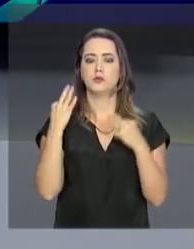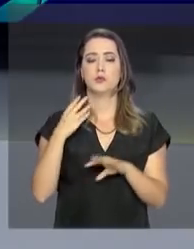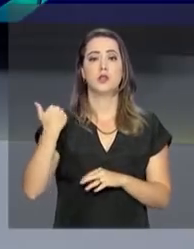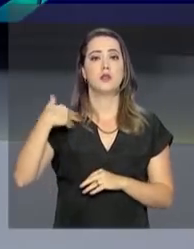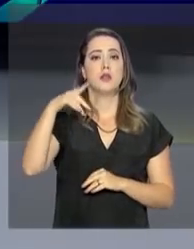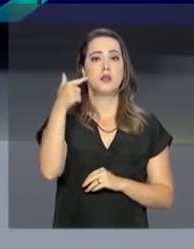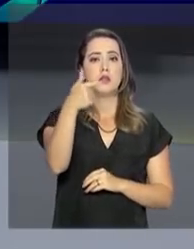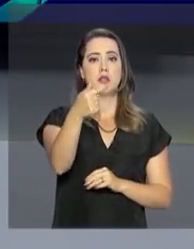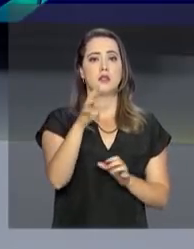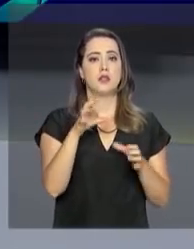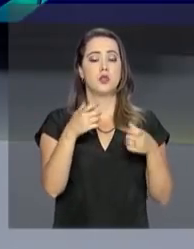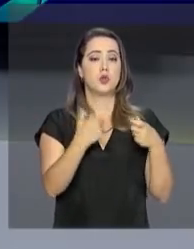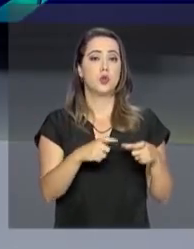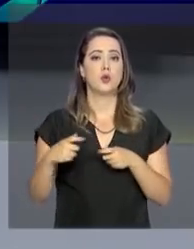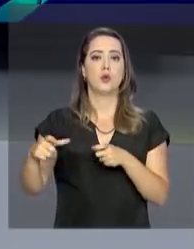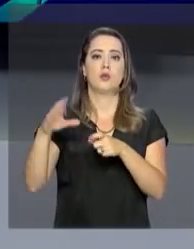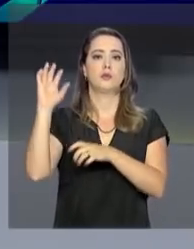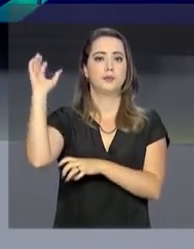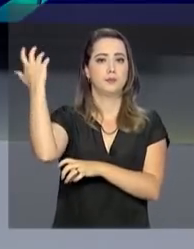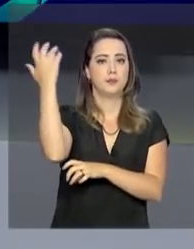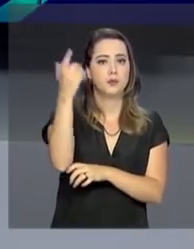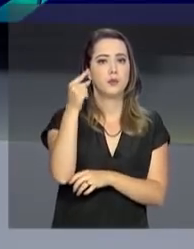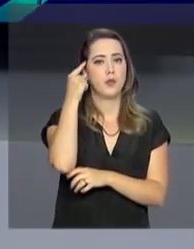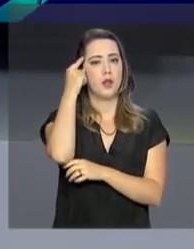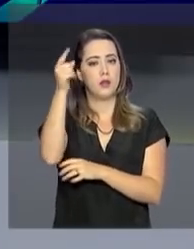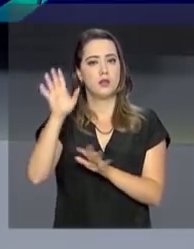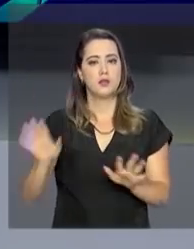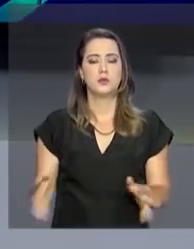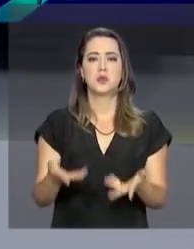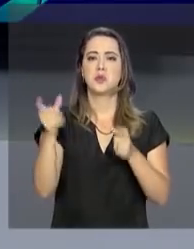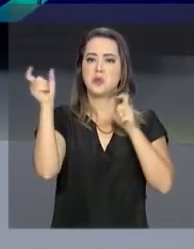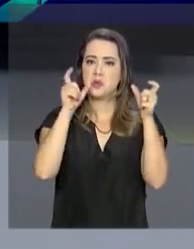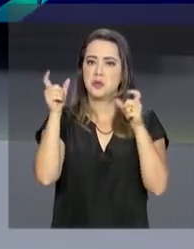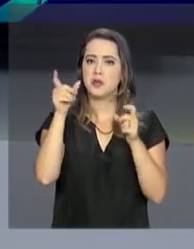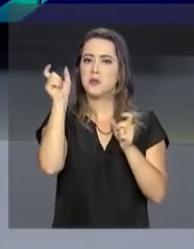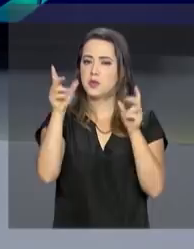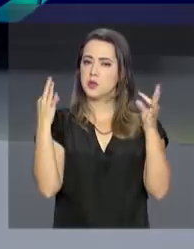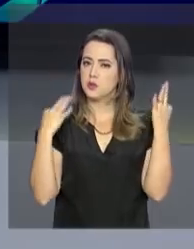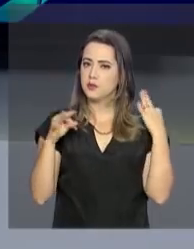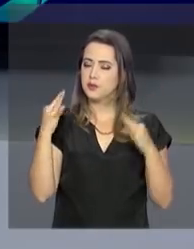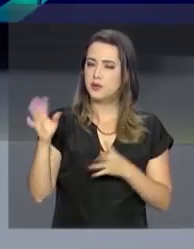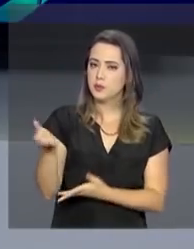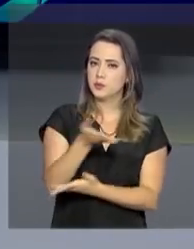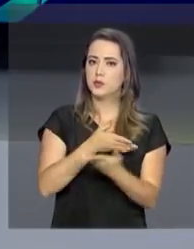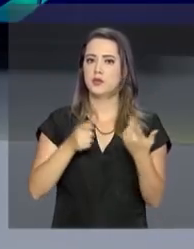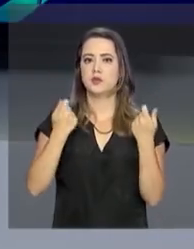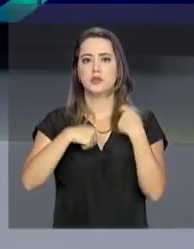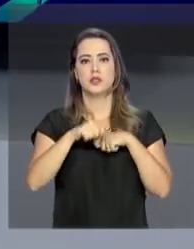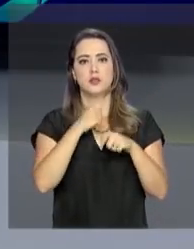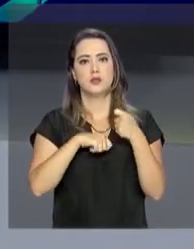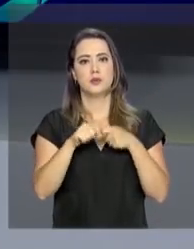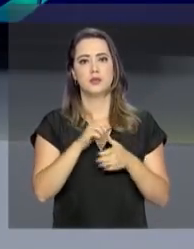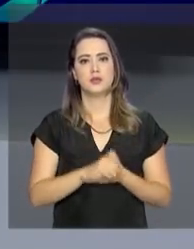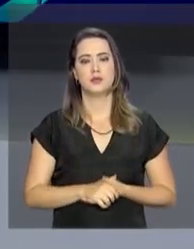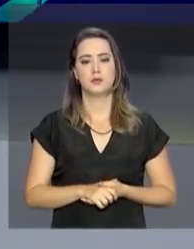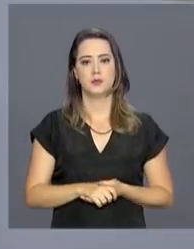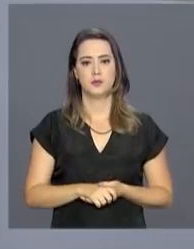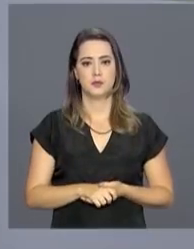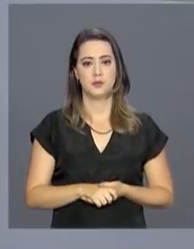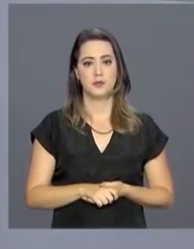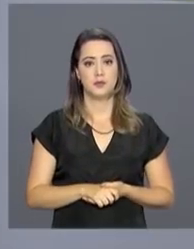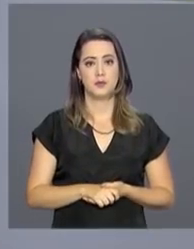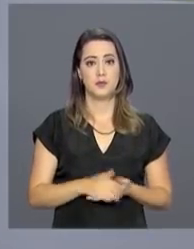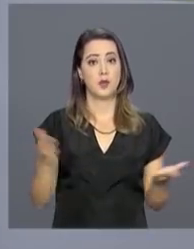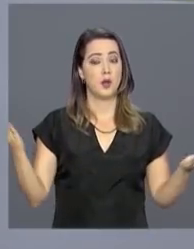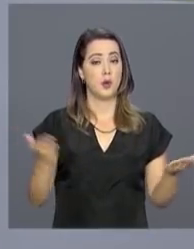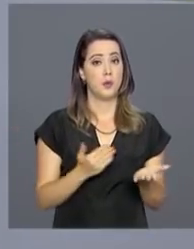para mais sete parques nacionais. A ideia promete atrair visitantes e movimentar a economia nessas regiões. E